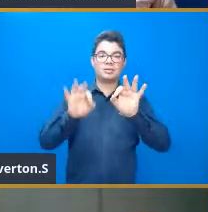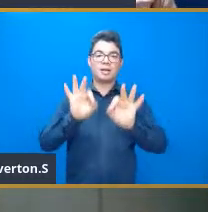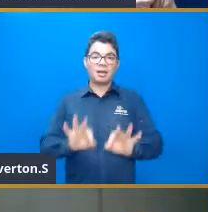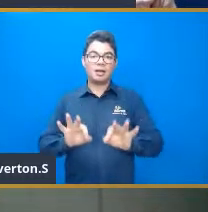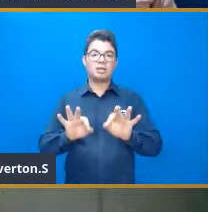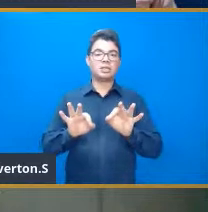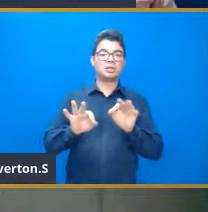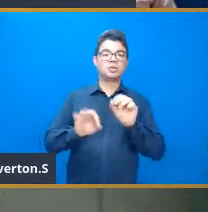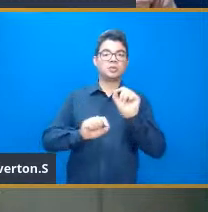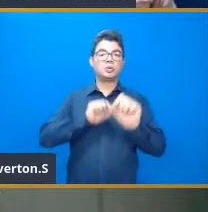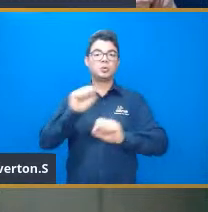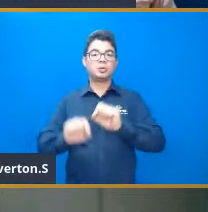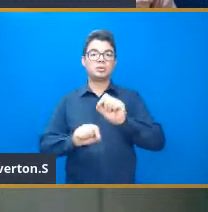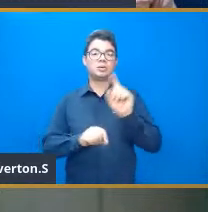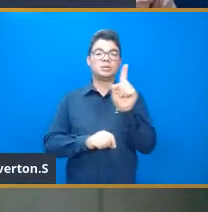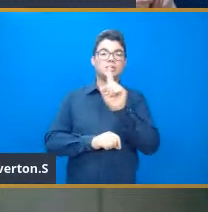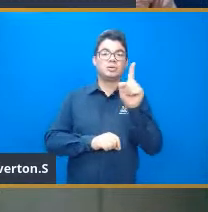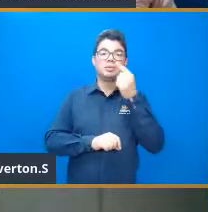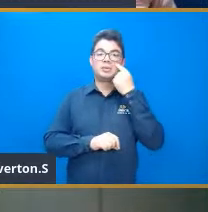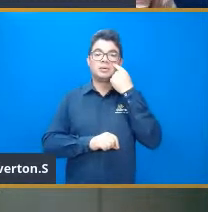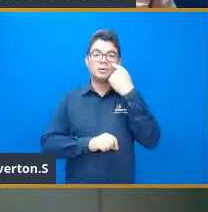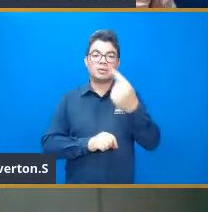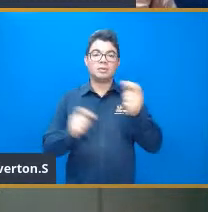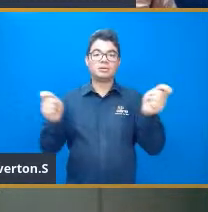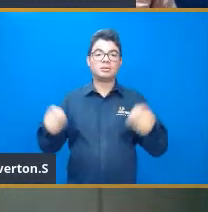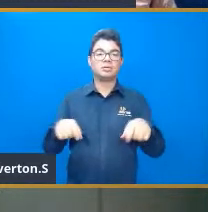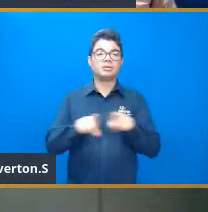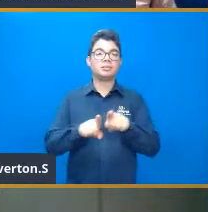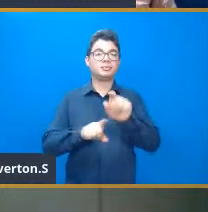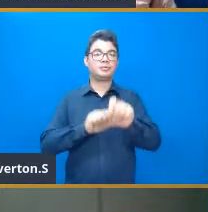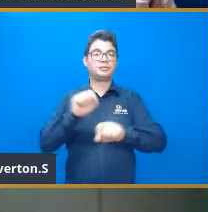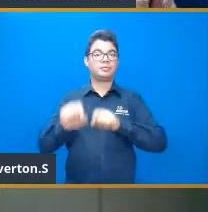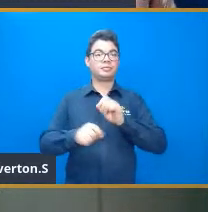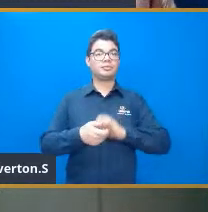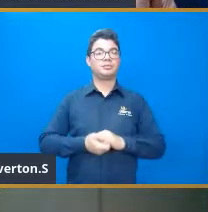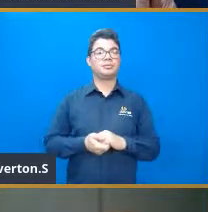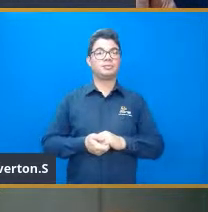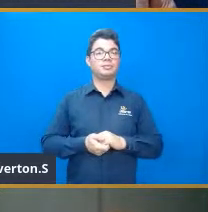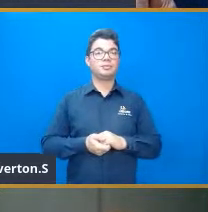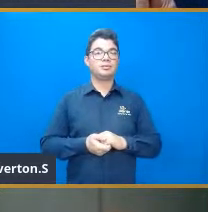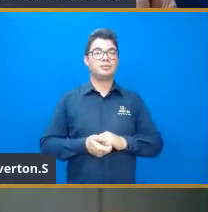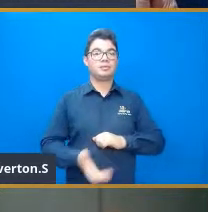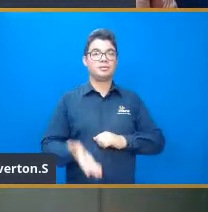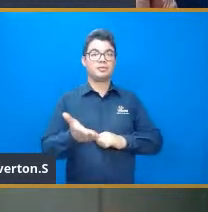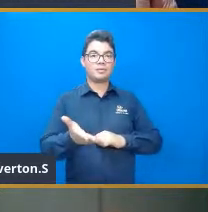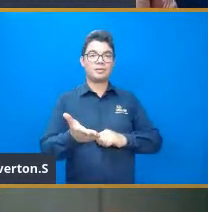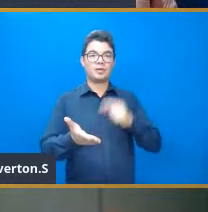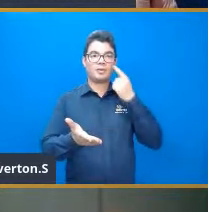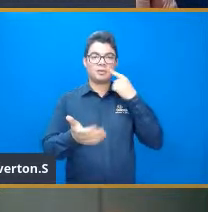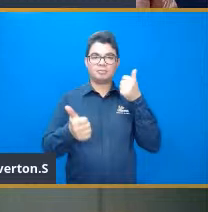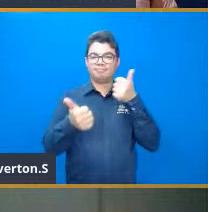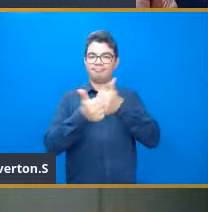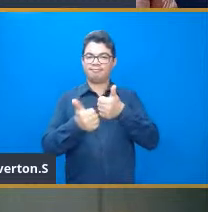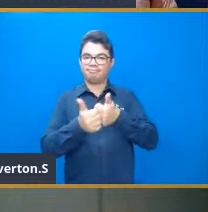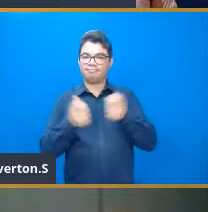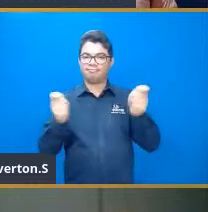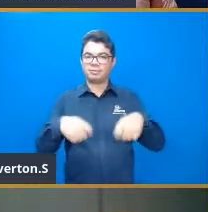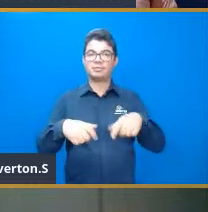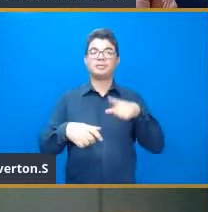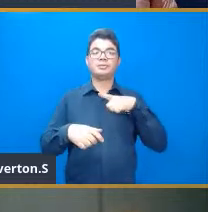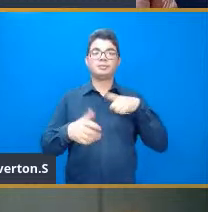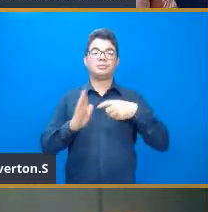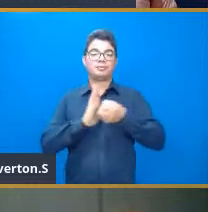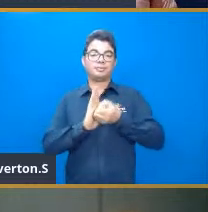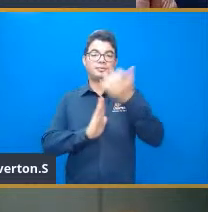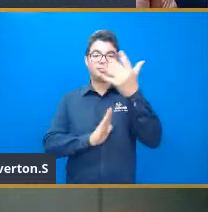Mas o nosso objetivo vai ser achar, então, uma função exponencial, ali, que vai melhor se aproximar, ali, desses pontos. Então, a gente vai ter, ali, alguns pontos que vão